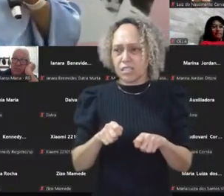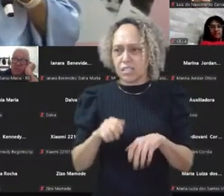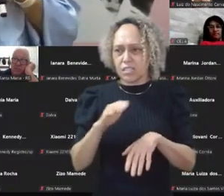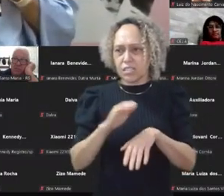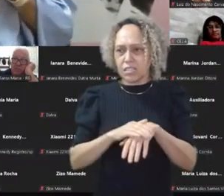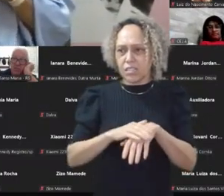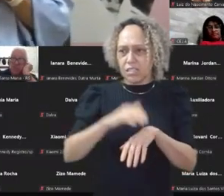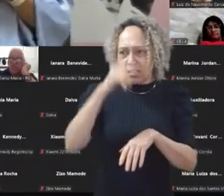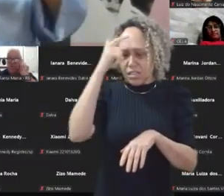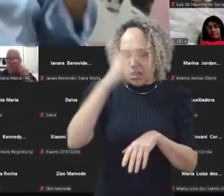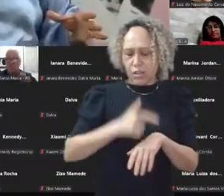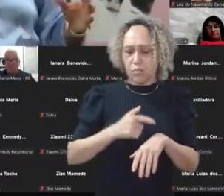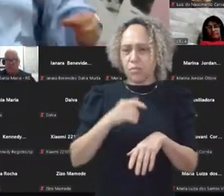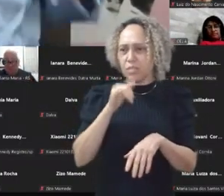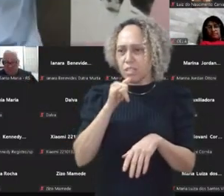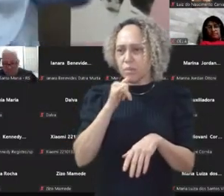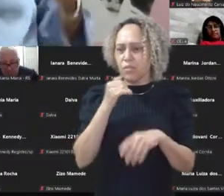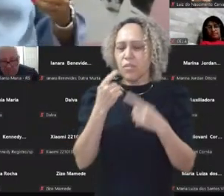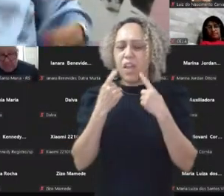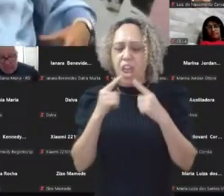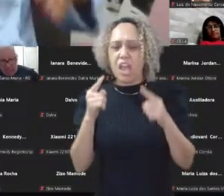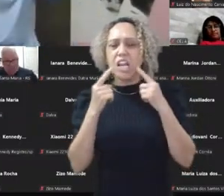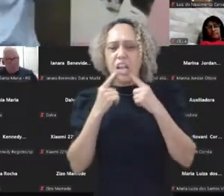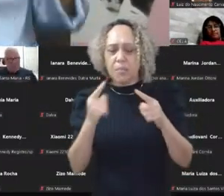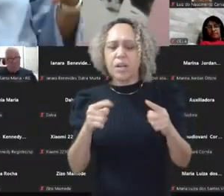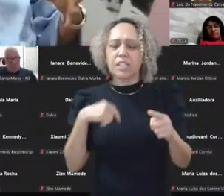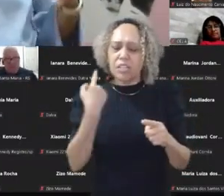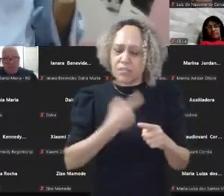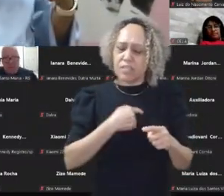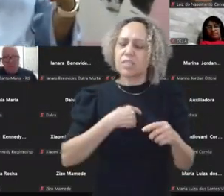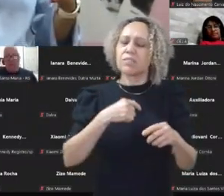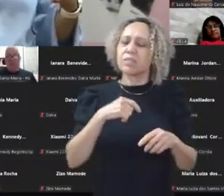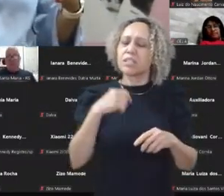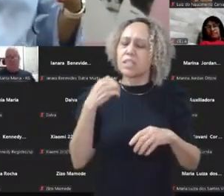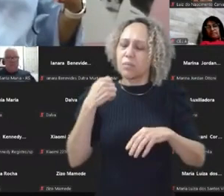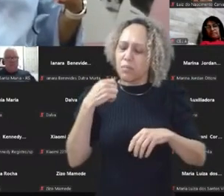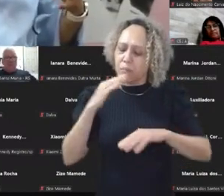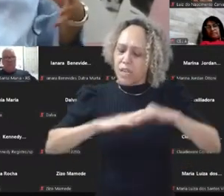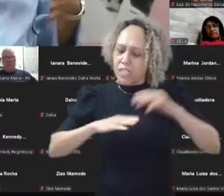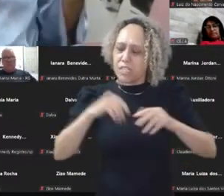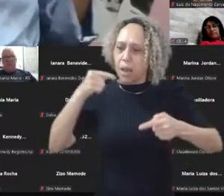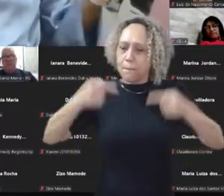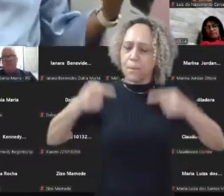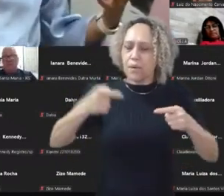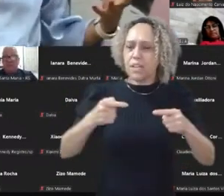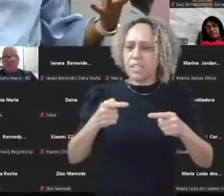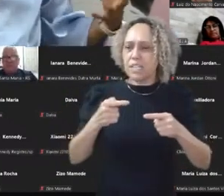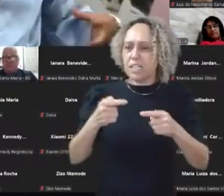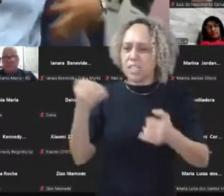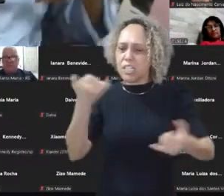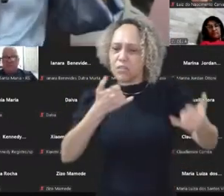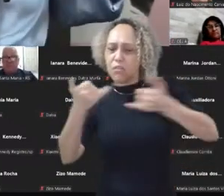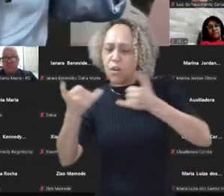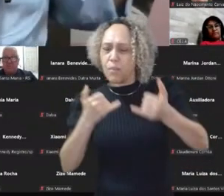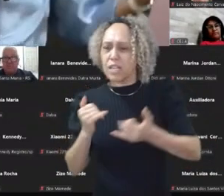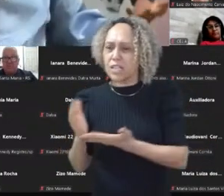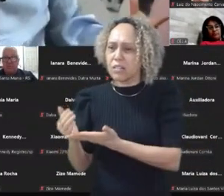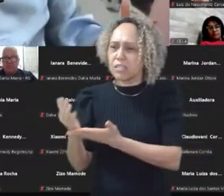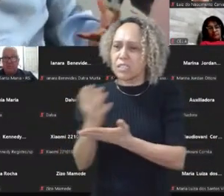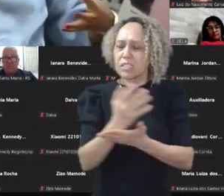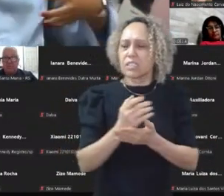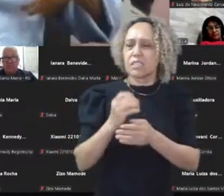reclamando para o Paulo. Tem que usar, tem que fazer política de dados, temos que usar. É claro que a nossa política de dados vai ser diferente, porque visa a